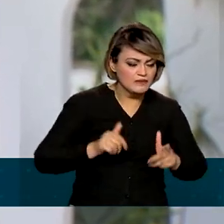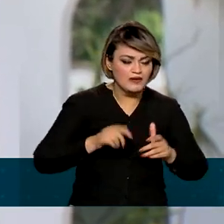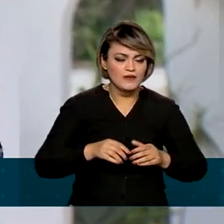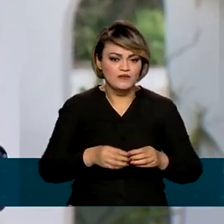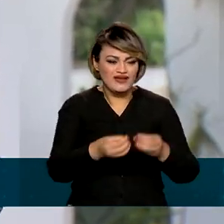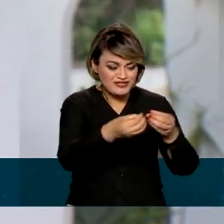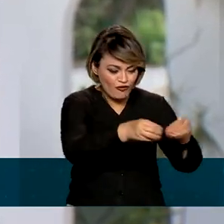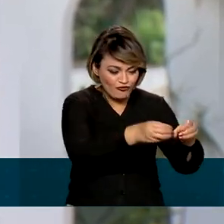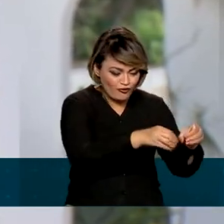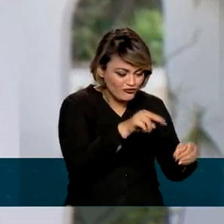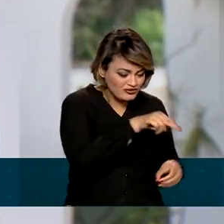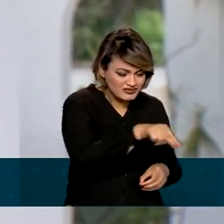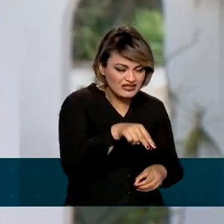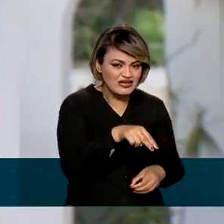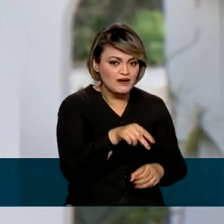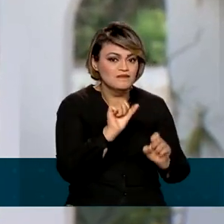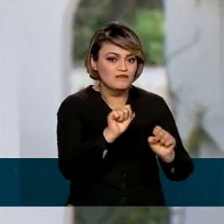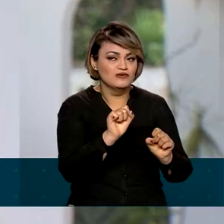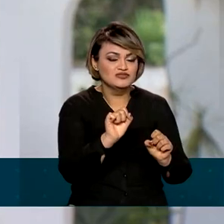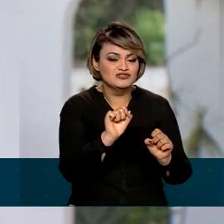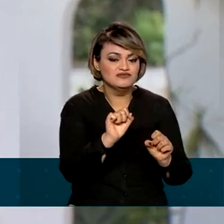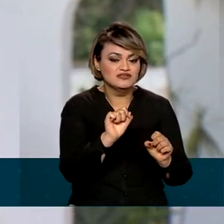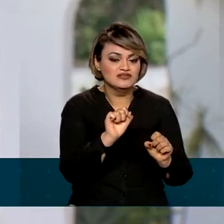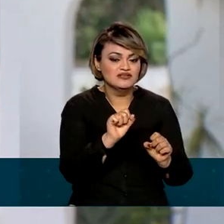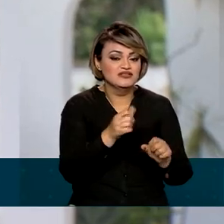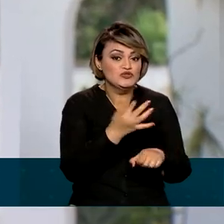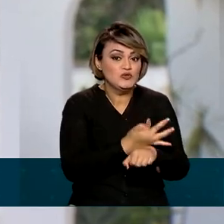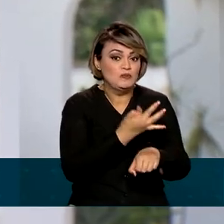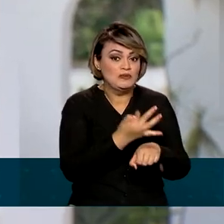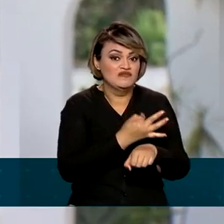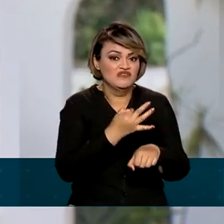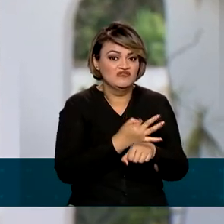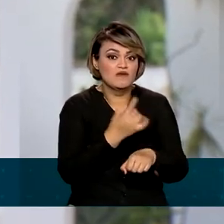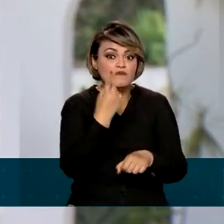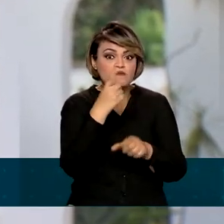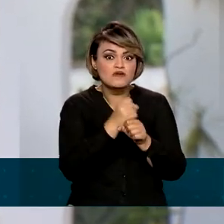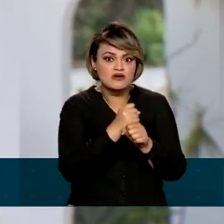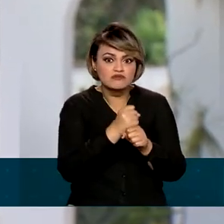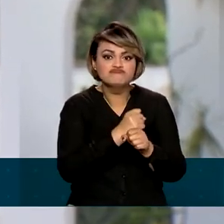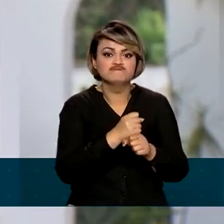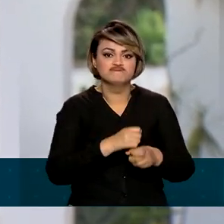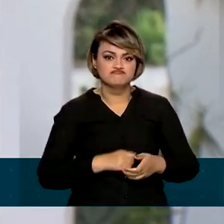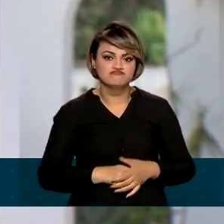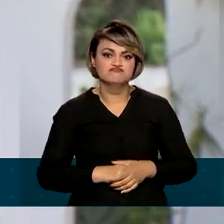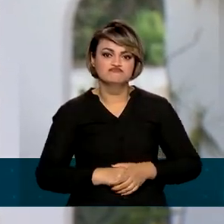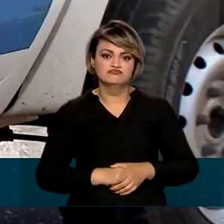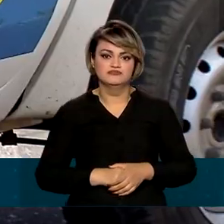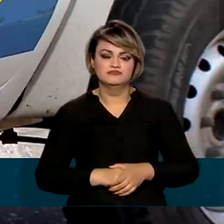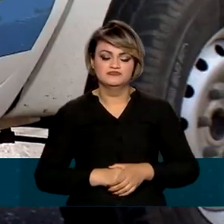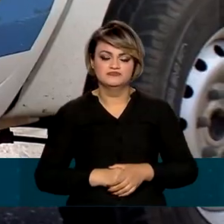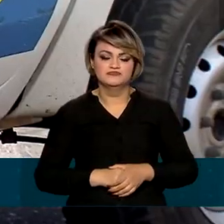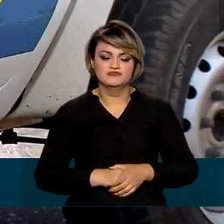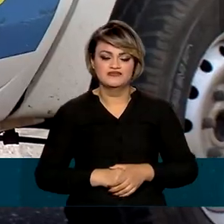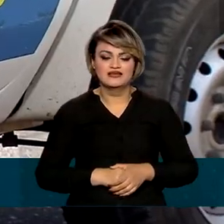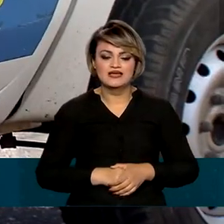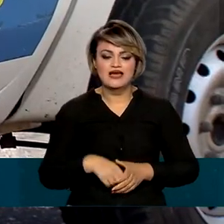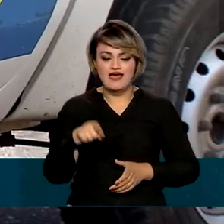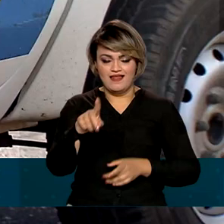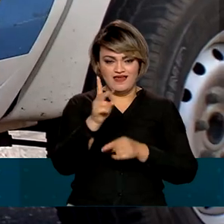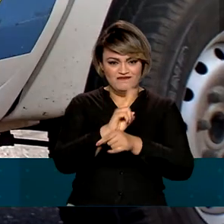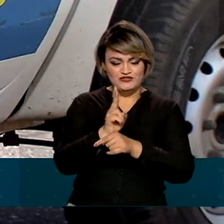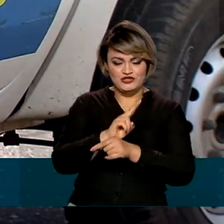os ovos do mosquito podem sobreviver por até um ano no ambiente. De acordo com a